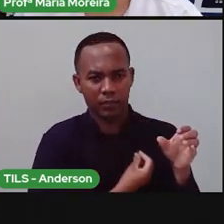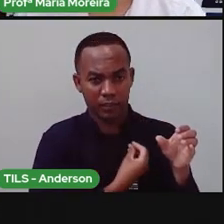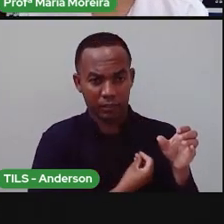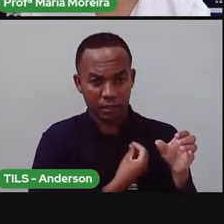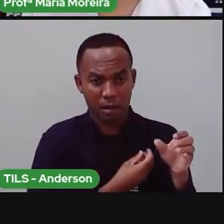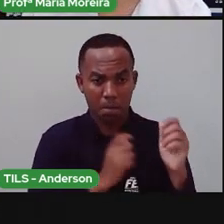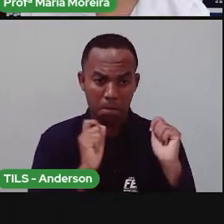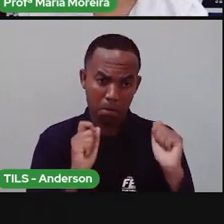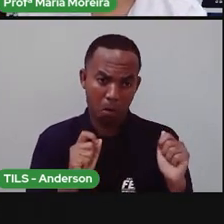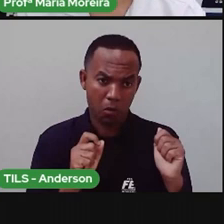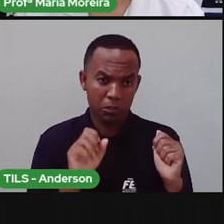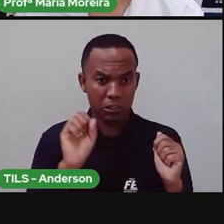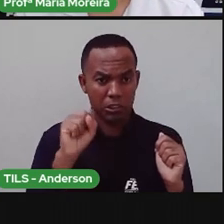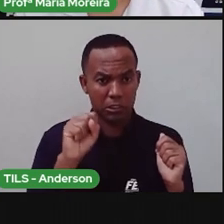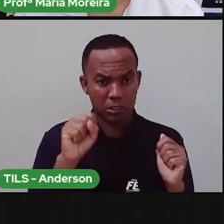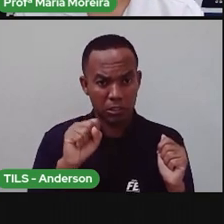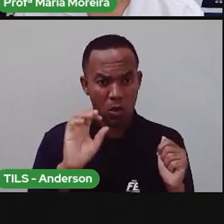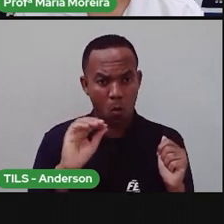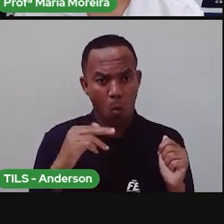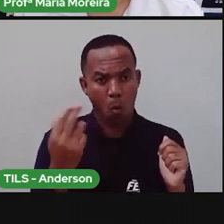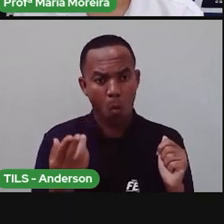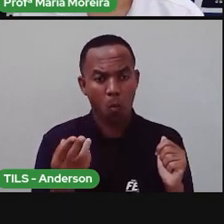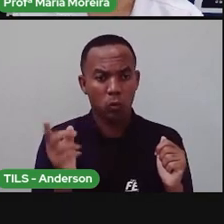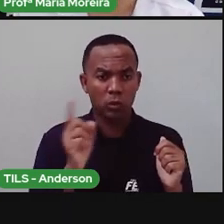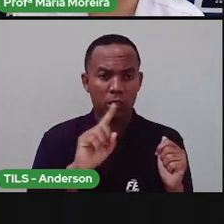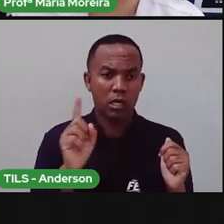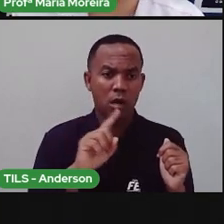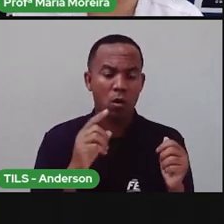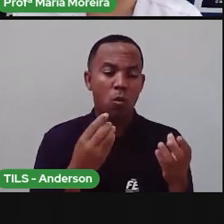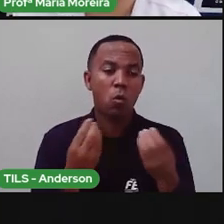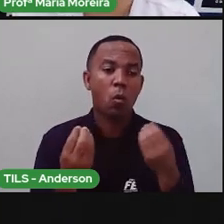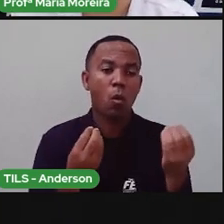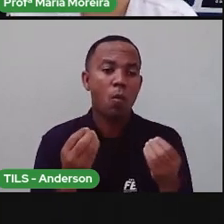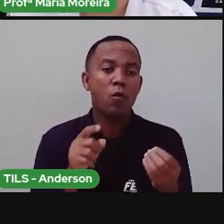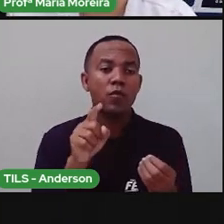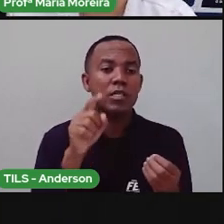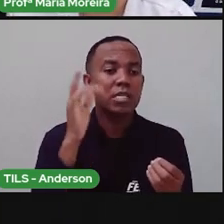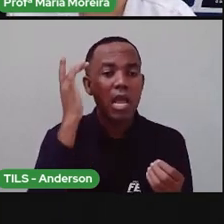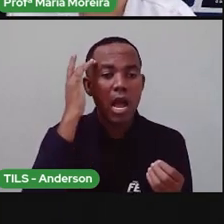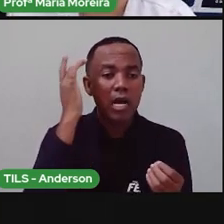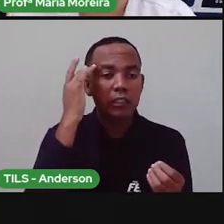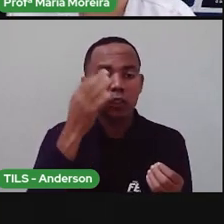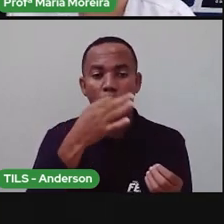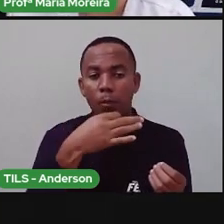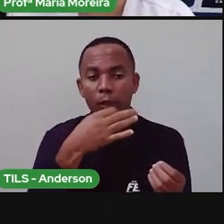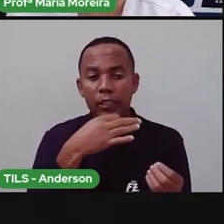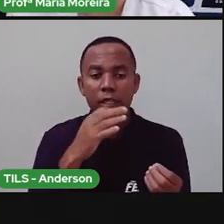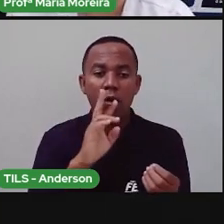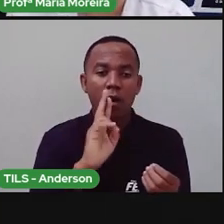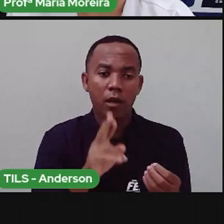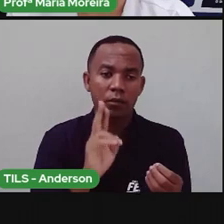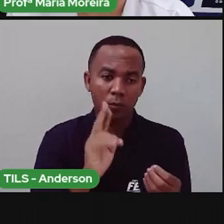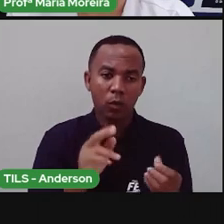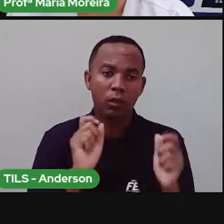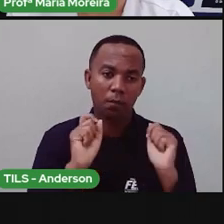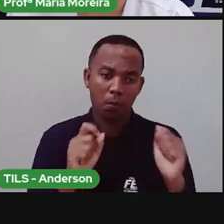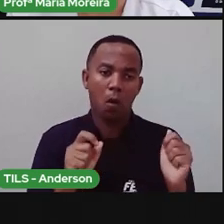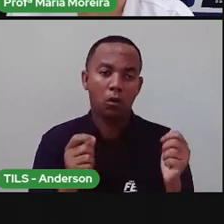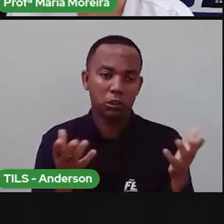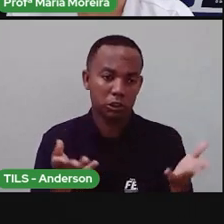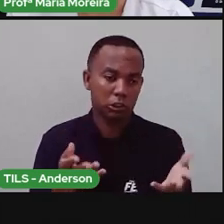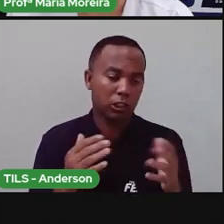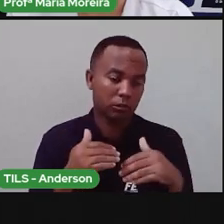Possível ou não possível? E aí? O é vocês acham? Quero respostas aqui e agora.